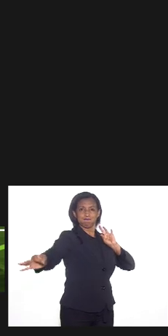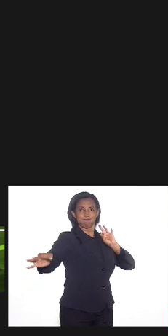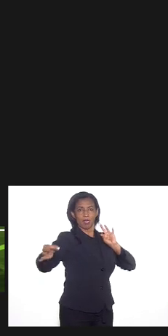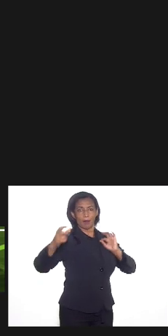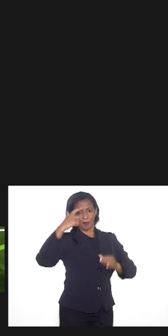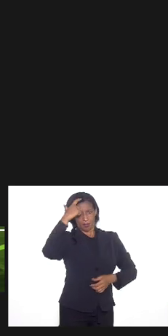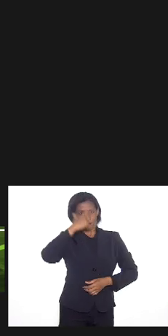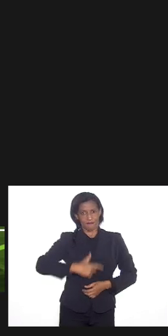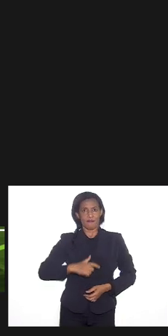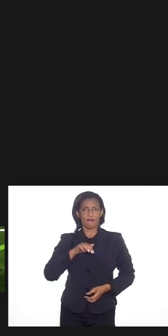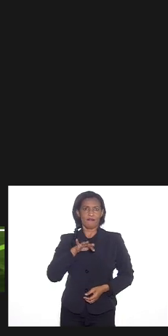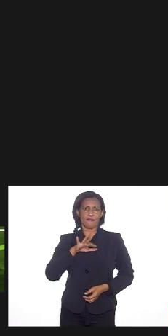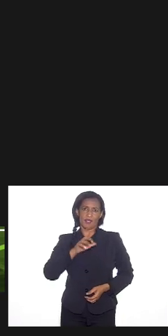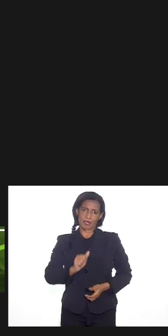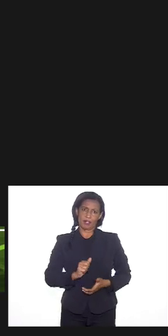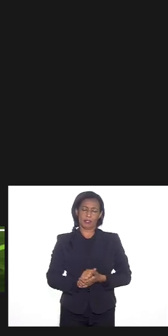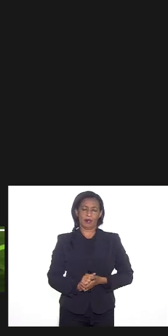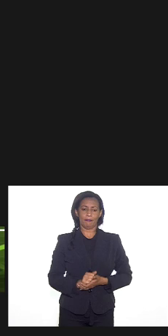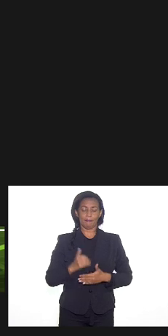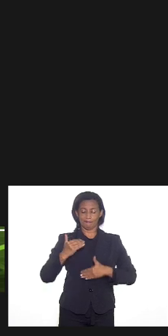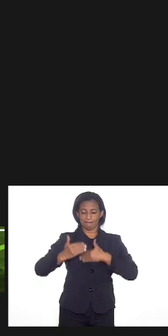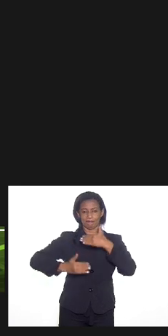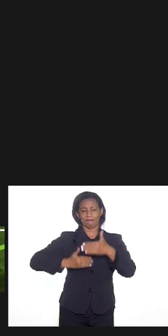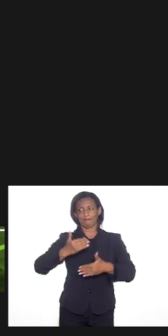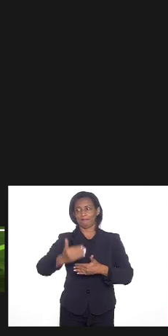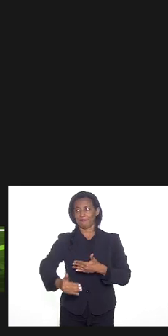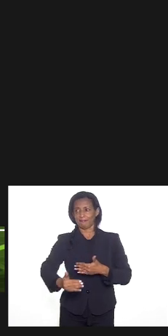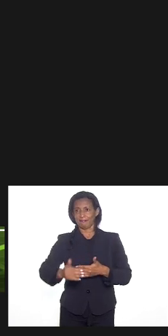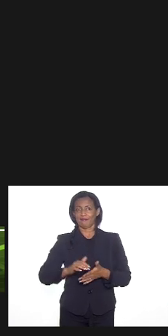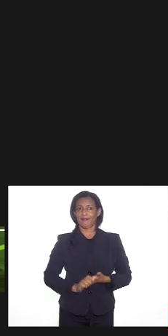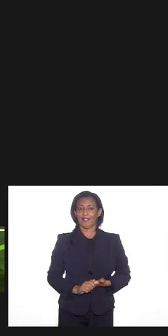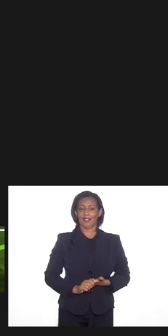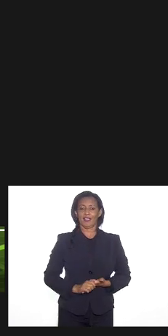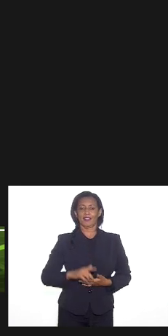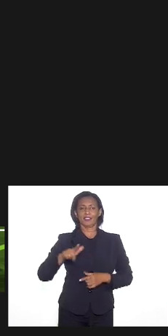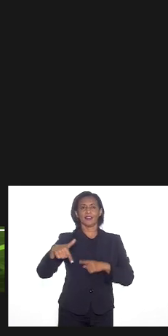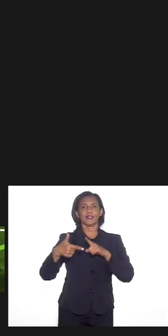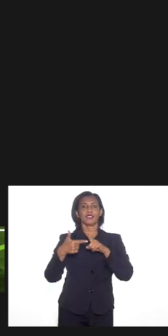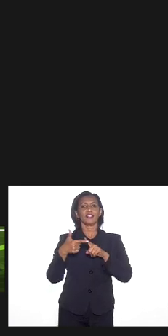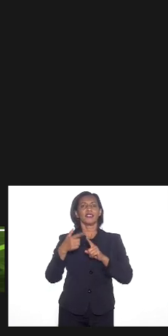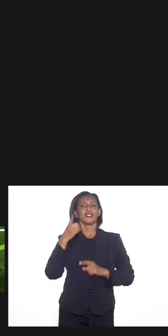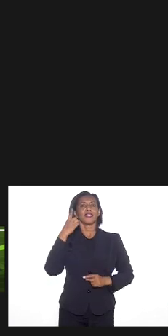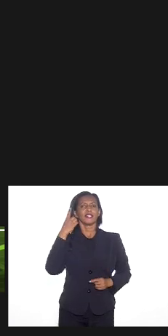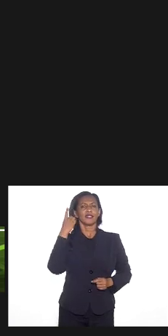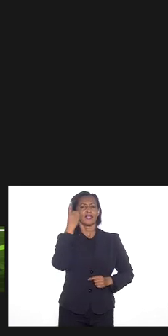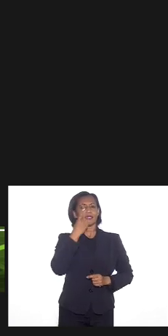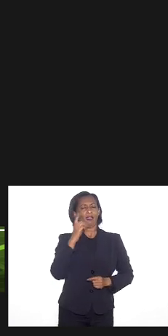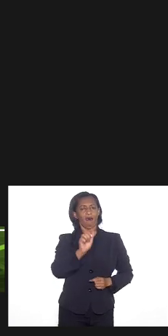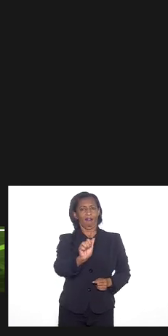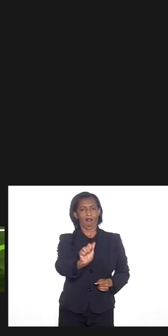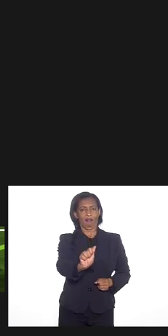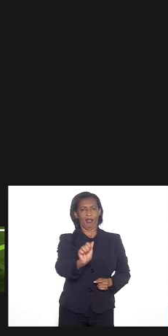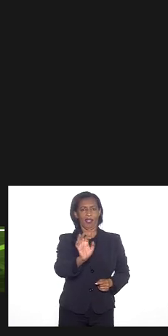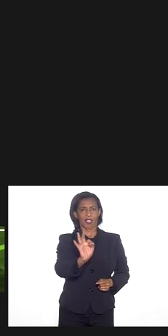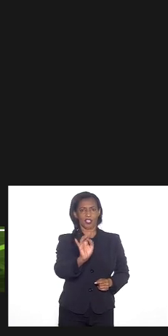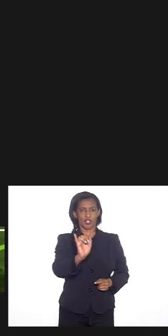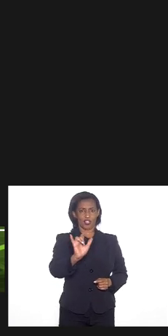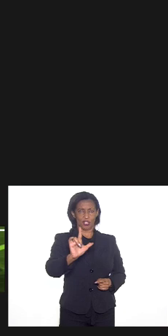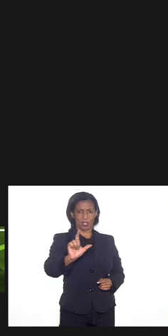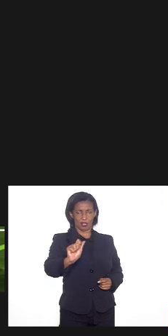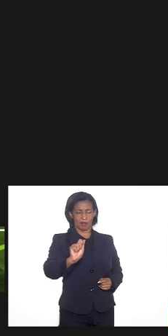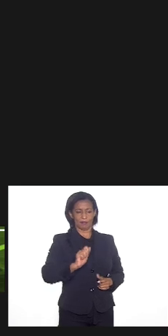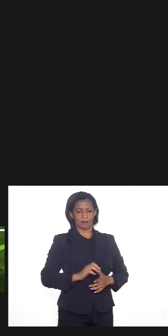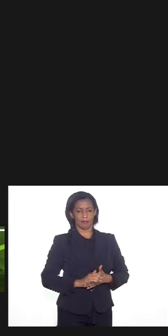física tá passando agora ao questionamento do deputado Atila Nunes o